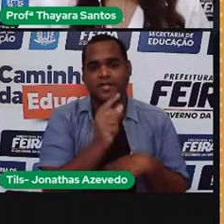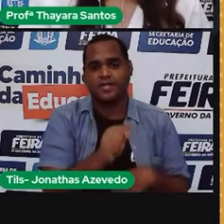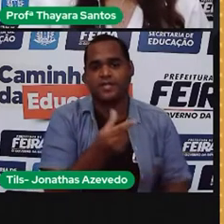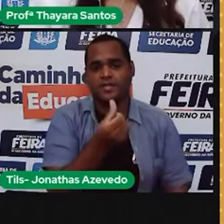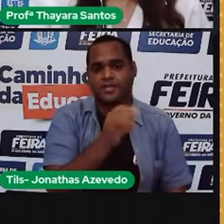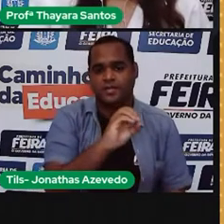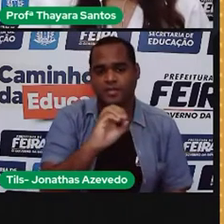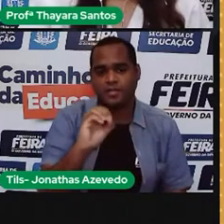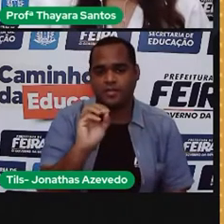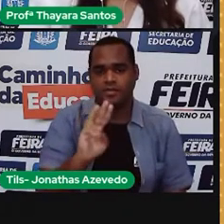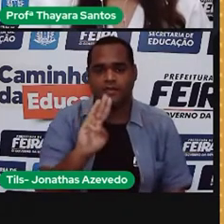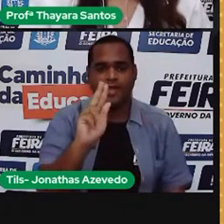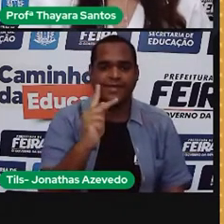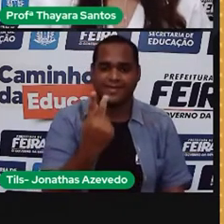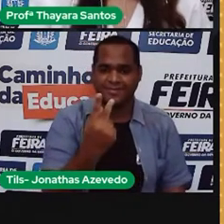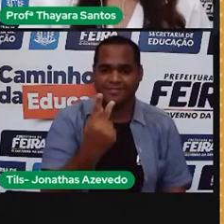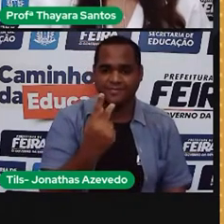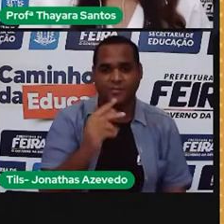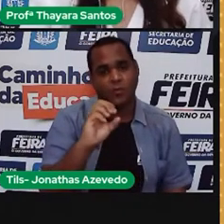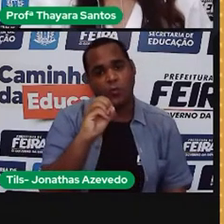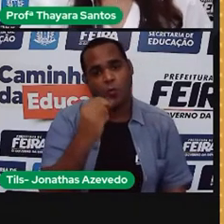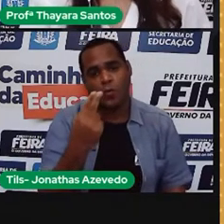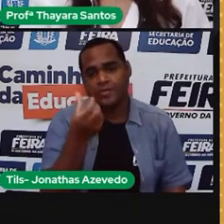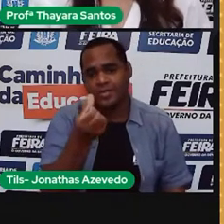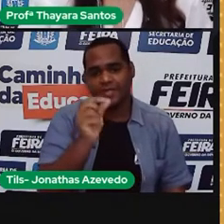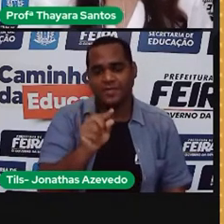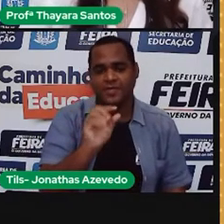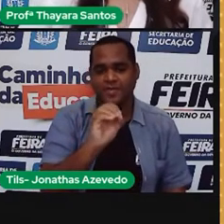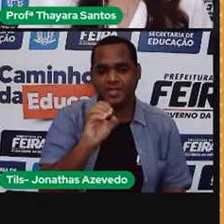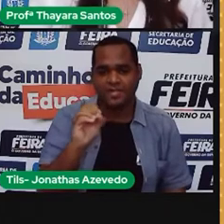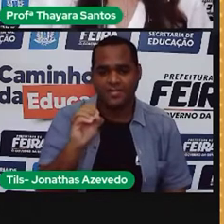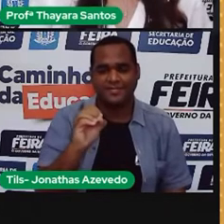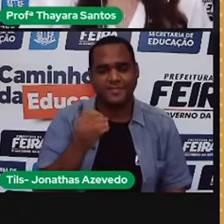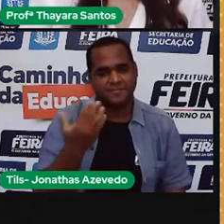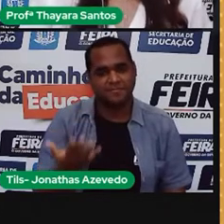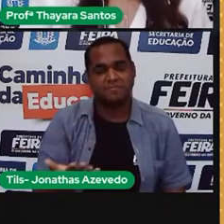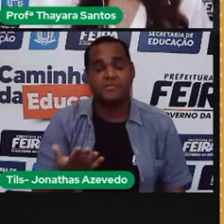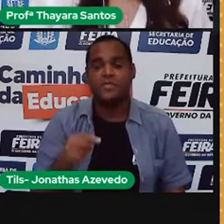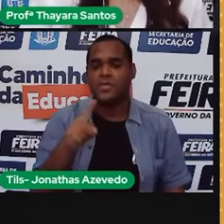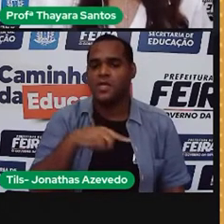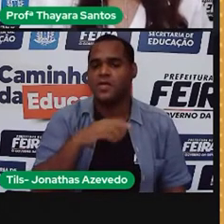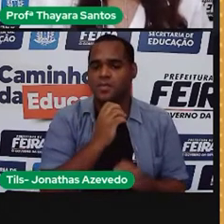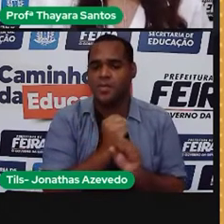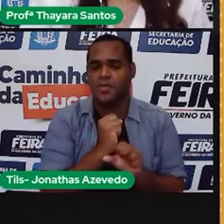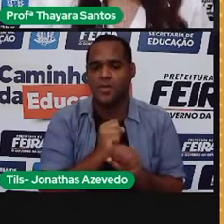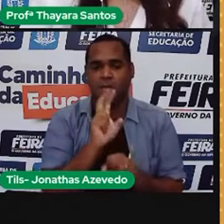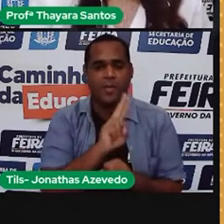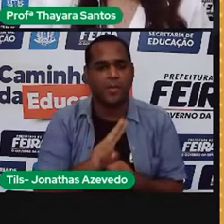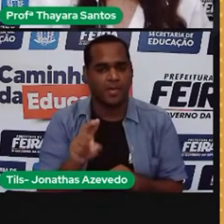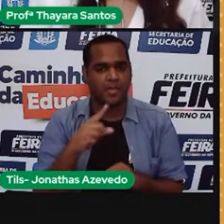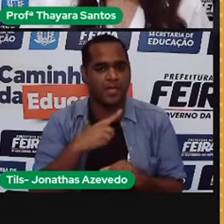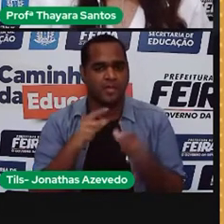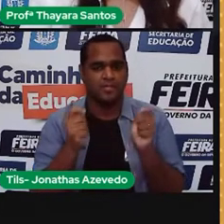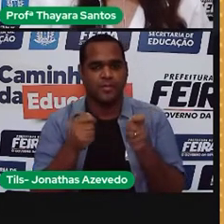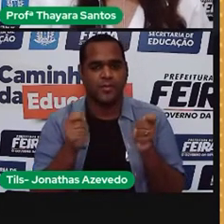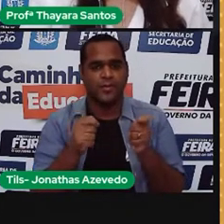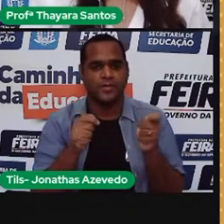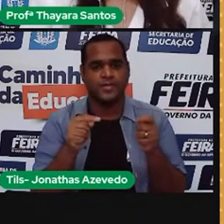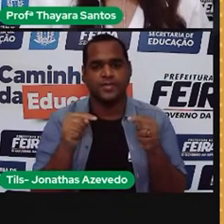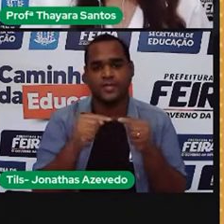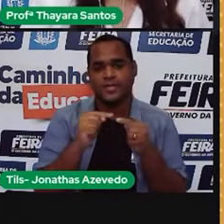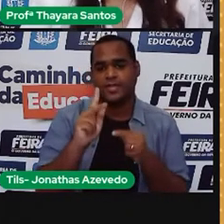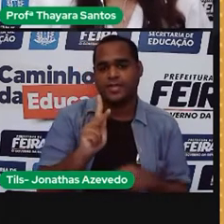valor daqui, os 6.600 watts hora. E para a gente utilizar a unidade de medida que